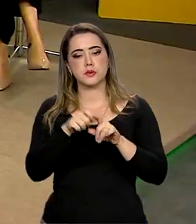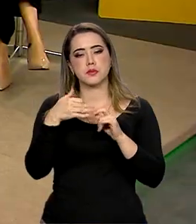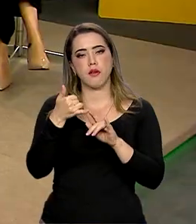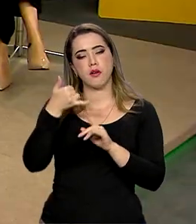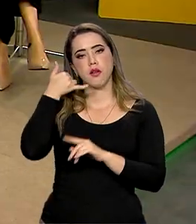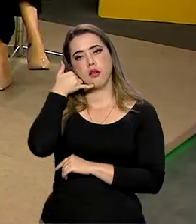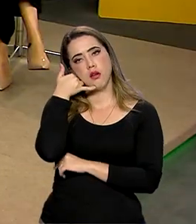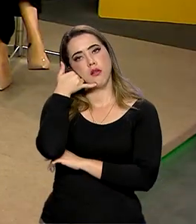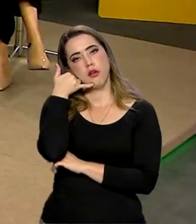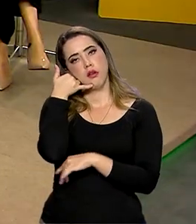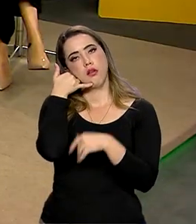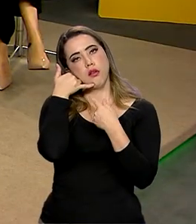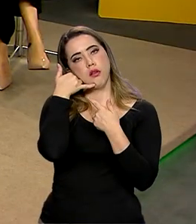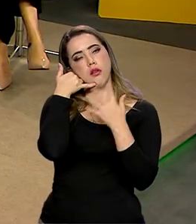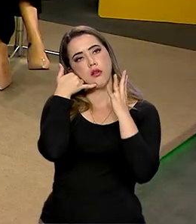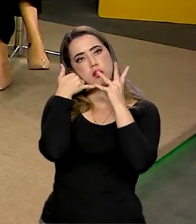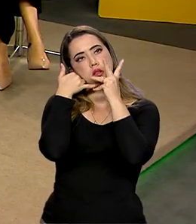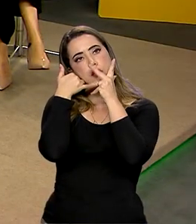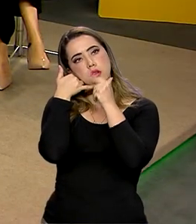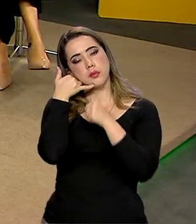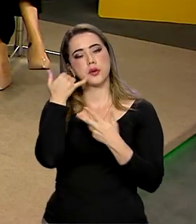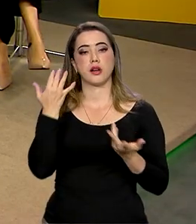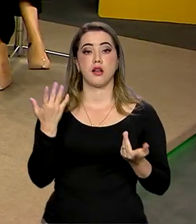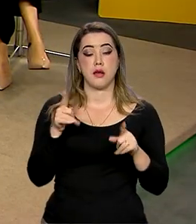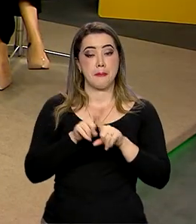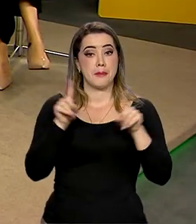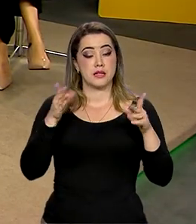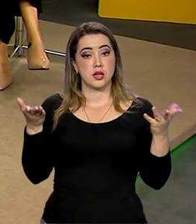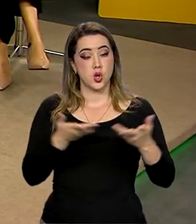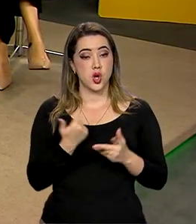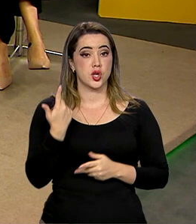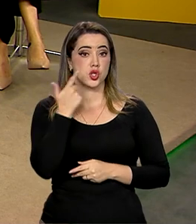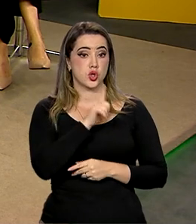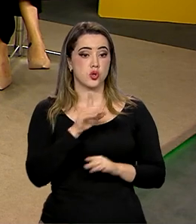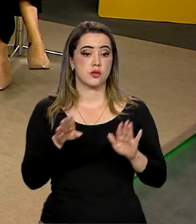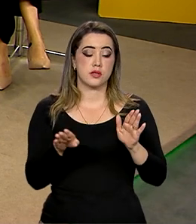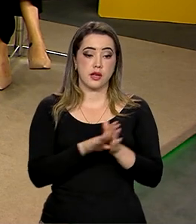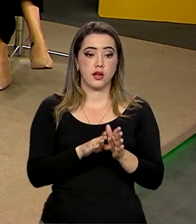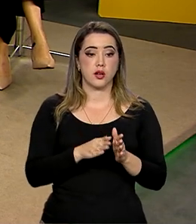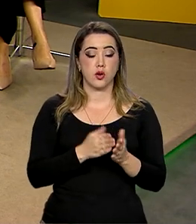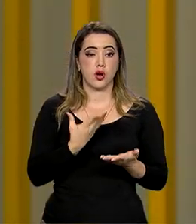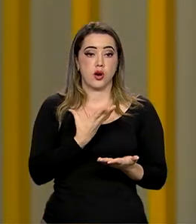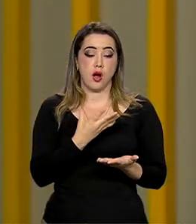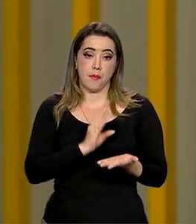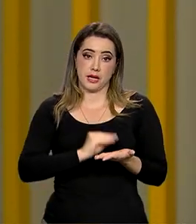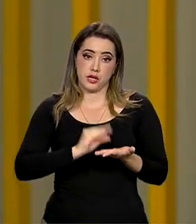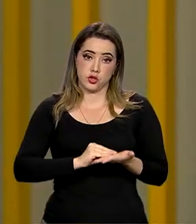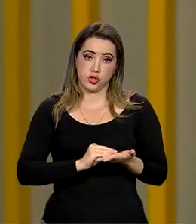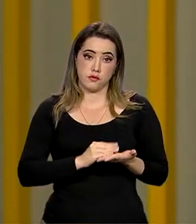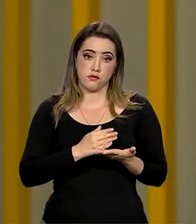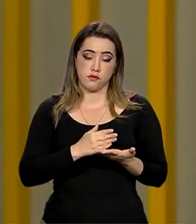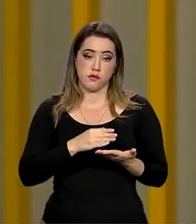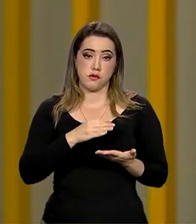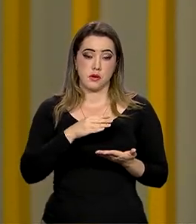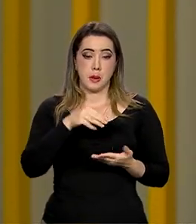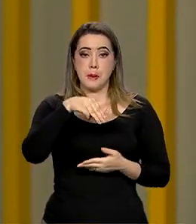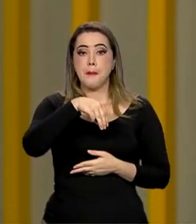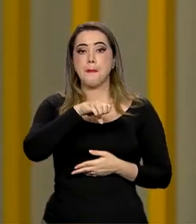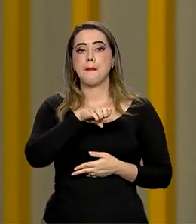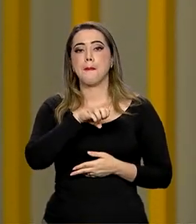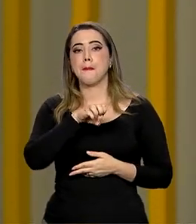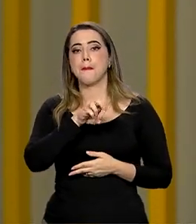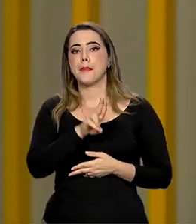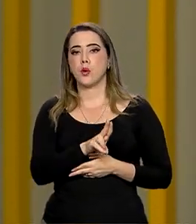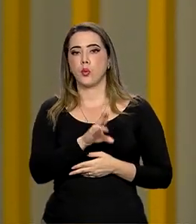para serem atendidas, a data de atendimento. E nós chegamos agora ao Meu NSS. O Meu NSS, que atende 50